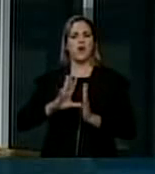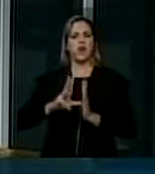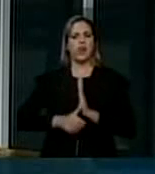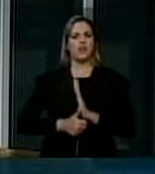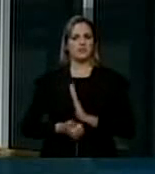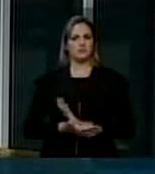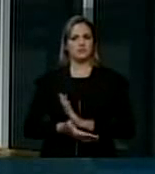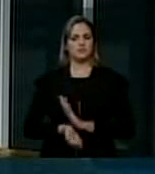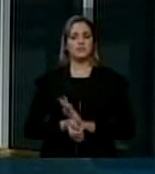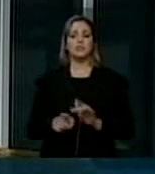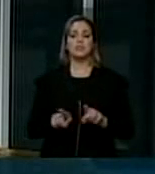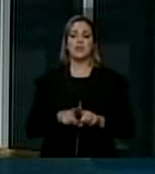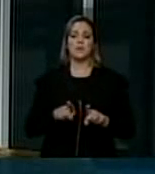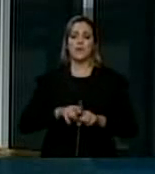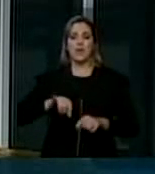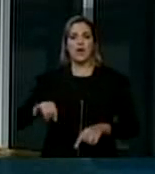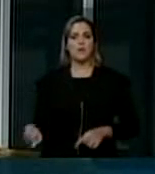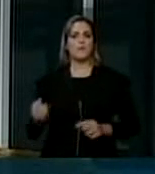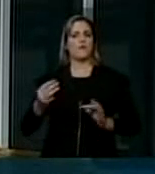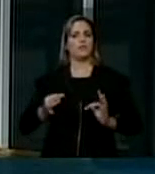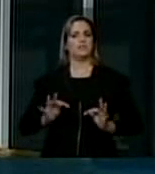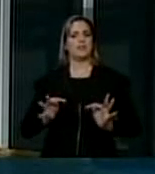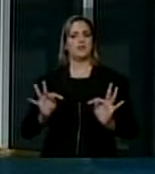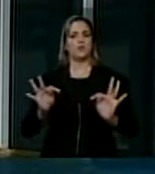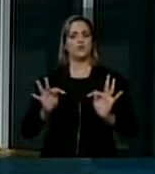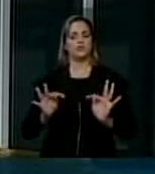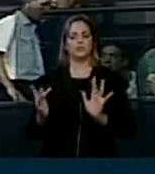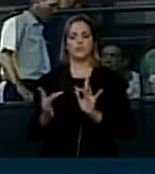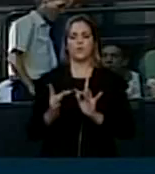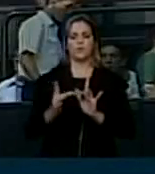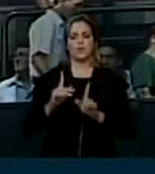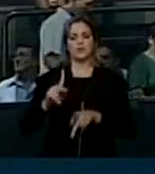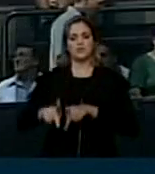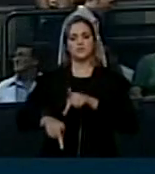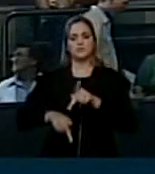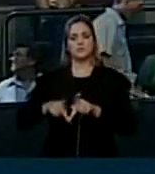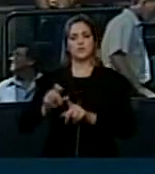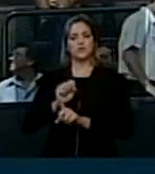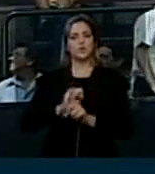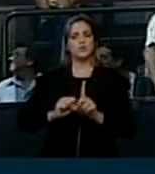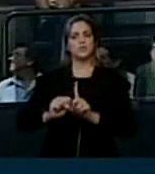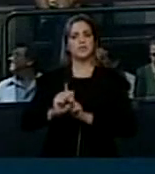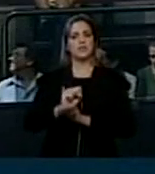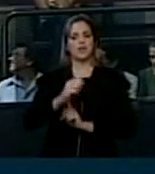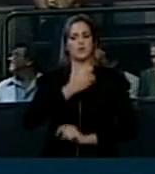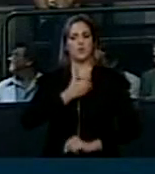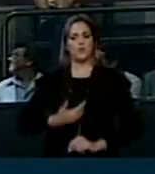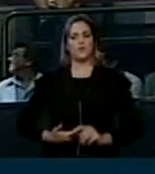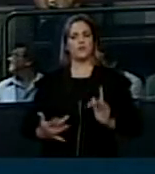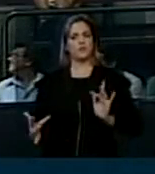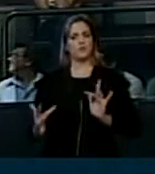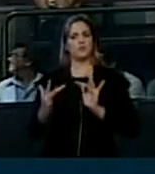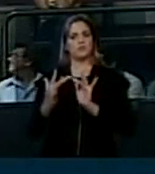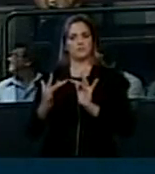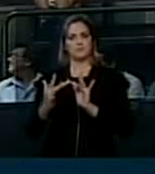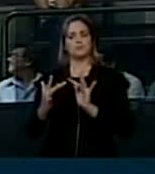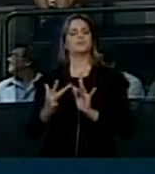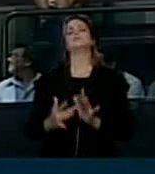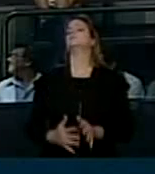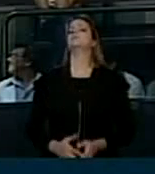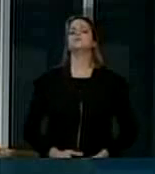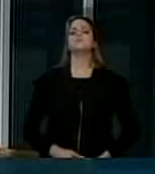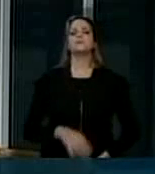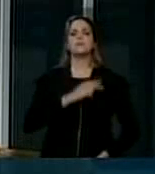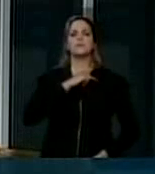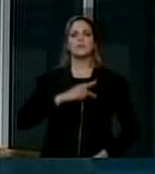aproveitar novas tecnologias para reforçar a participação da sociedade e dos governos. A presidente Dilma